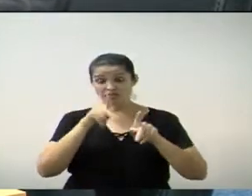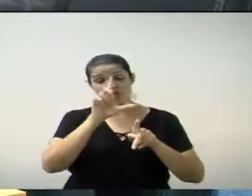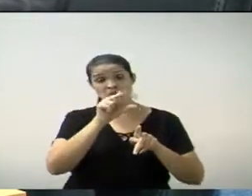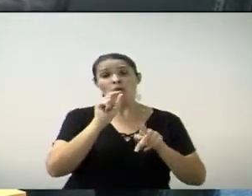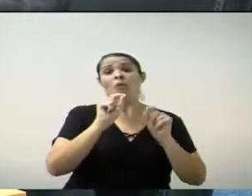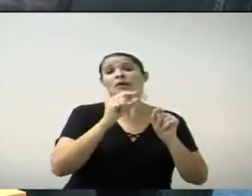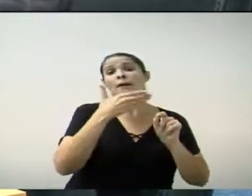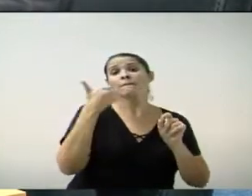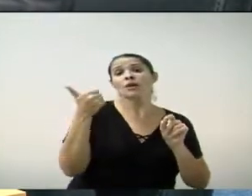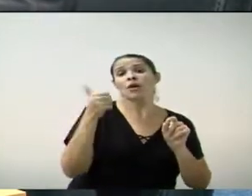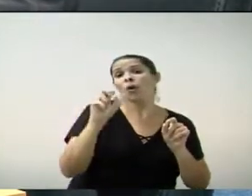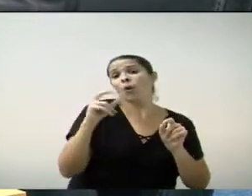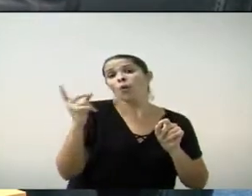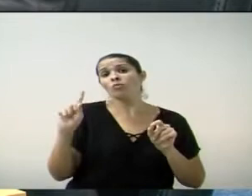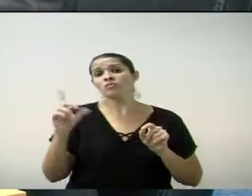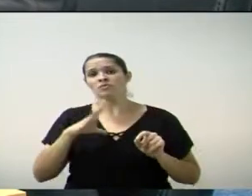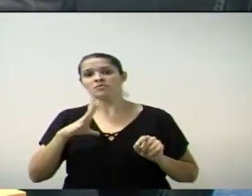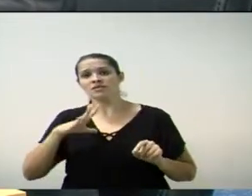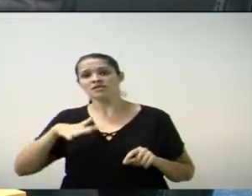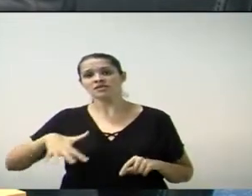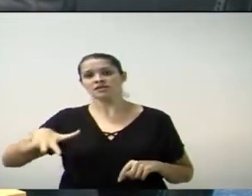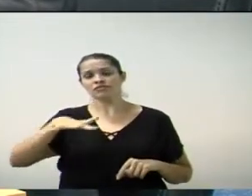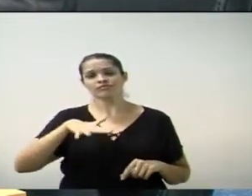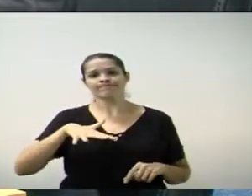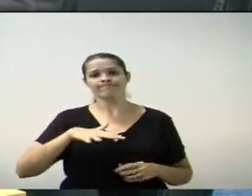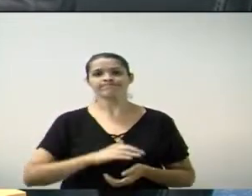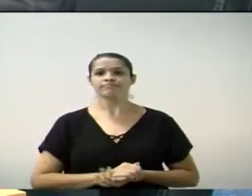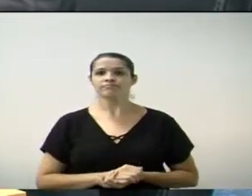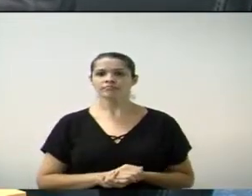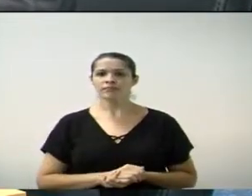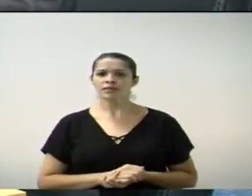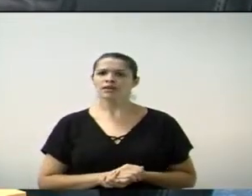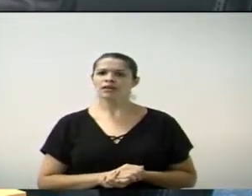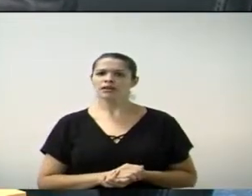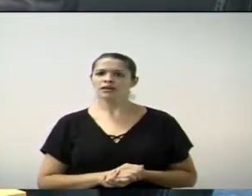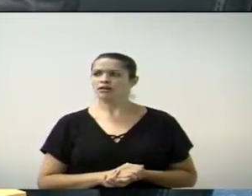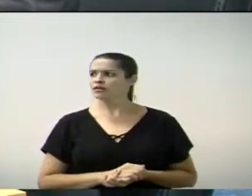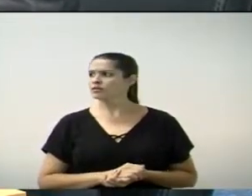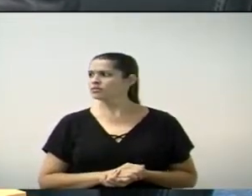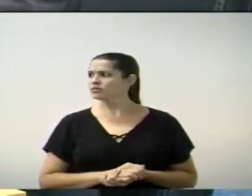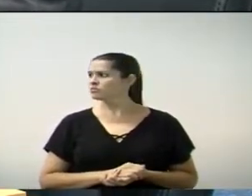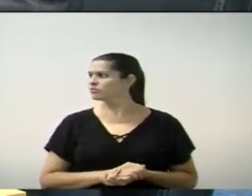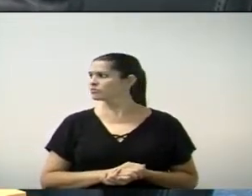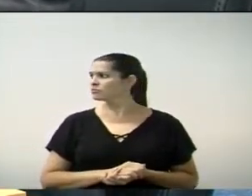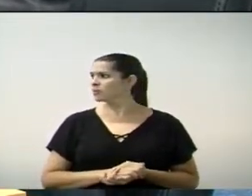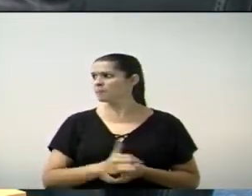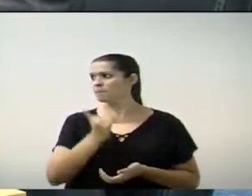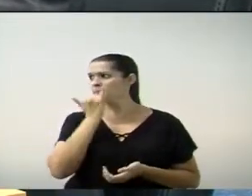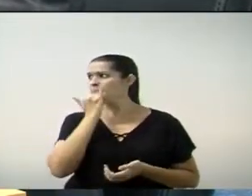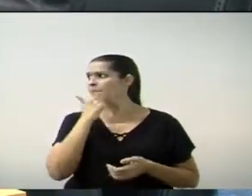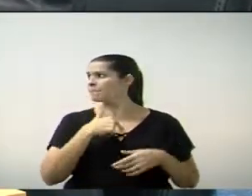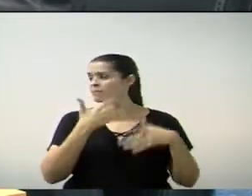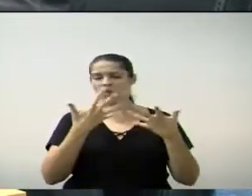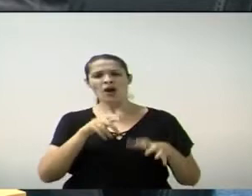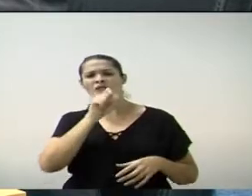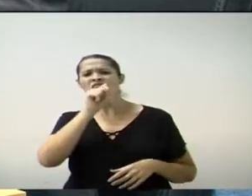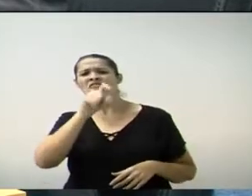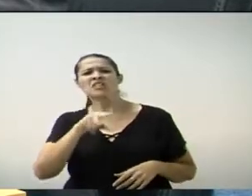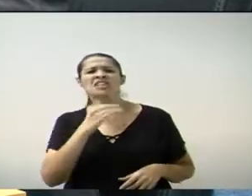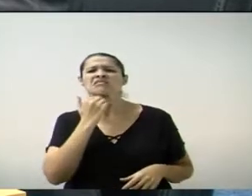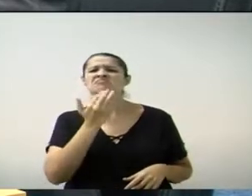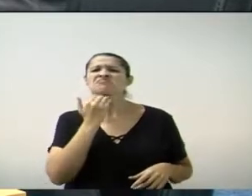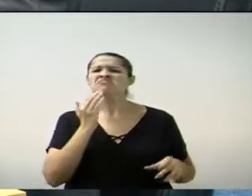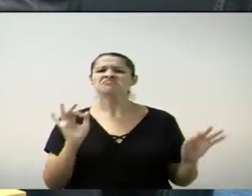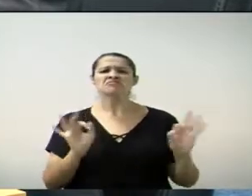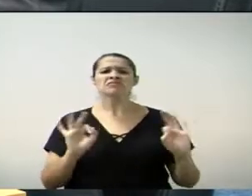Eu só peço, assim, Kikão, eu sei que, assim, me desculpa, eu não quero ofender jamais nenhum vereador, nem ninguém, apenas estou dando